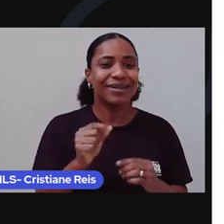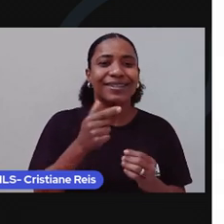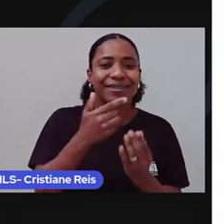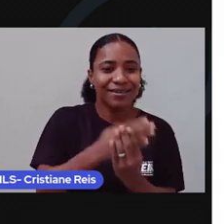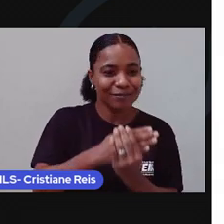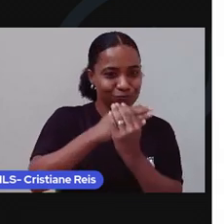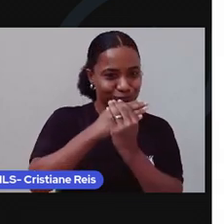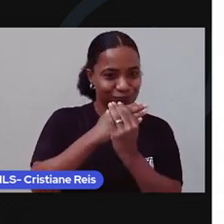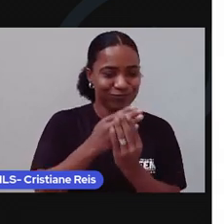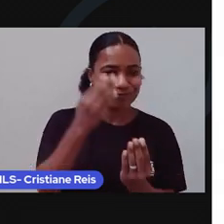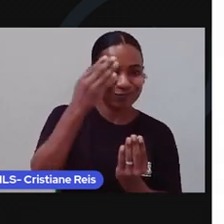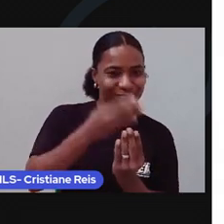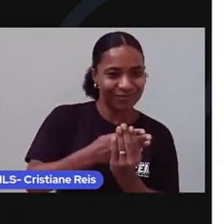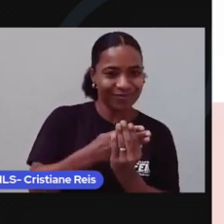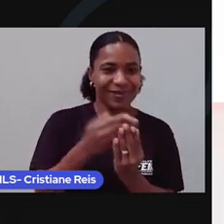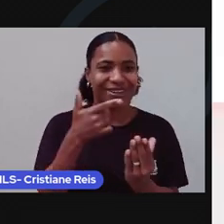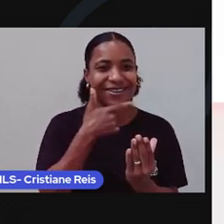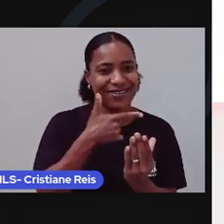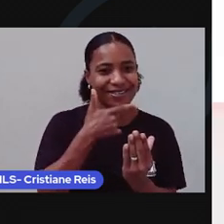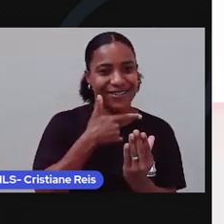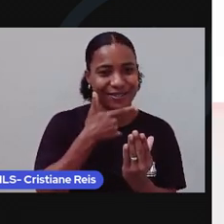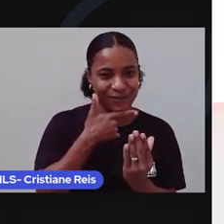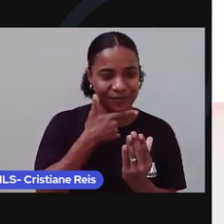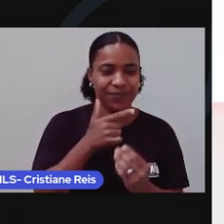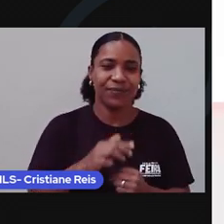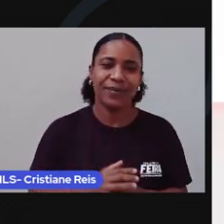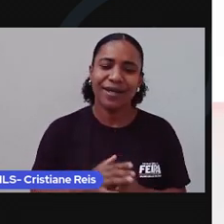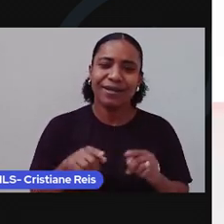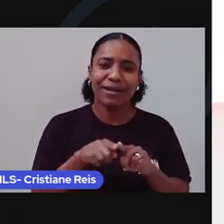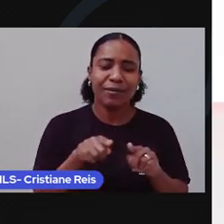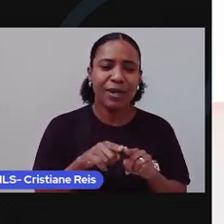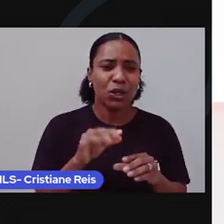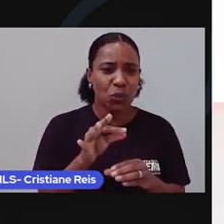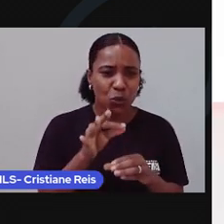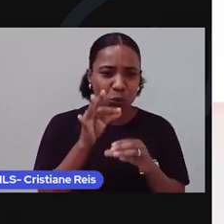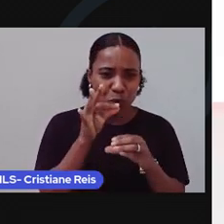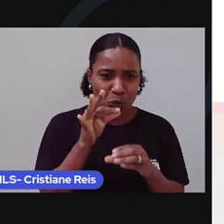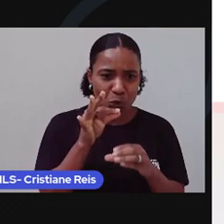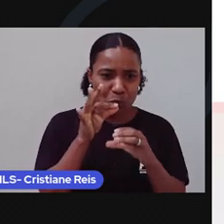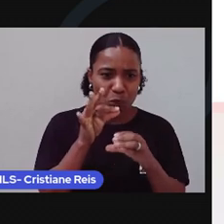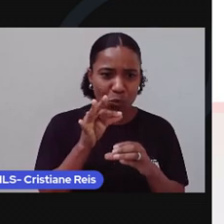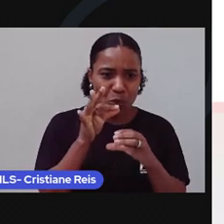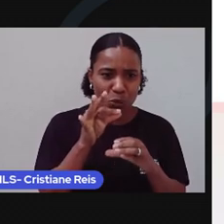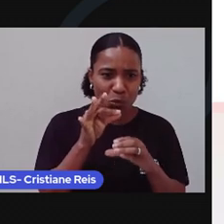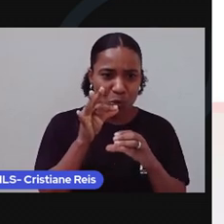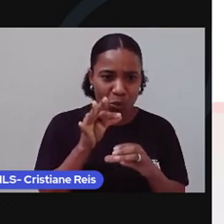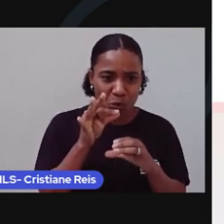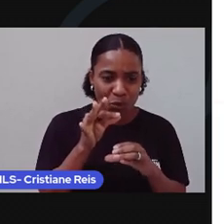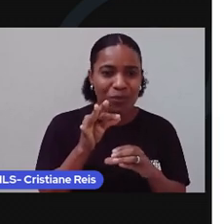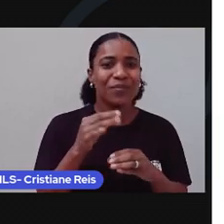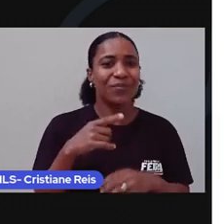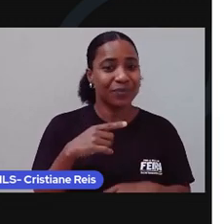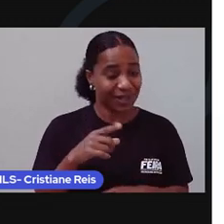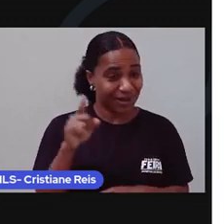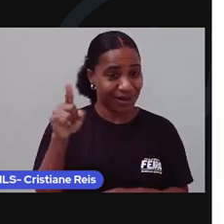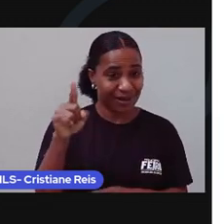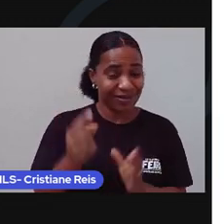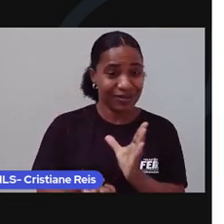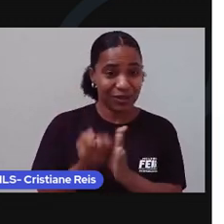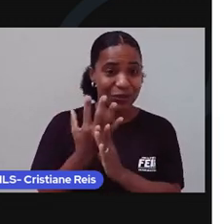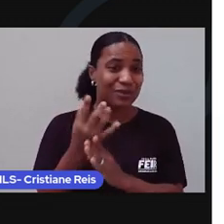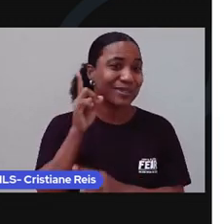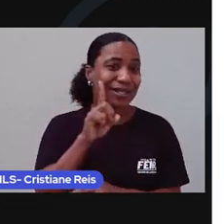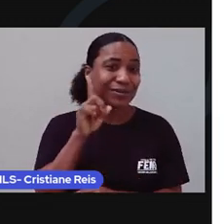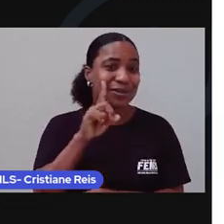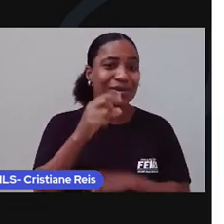é o queijo. E o milkshake? Sabia que essa bebida foi inventada nos Estados Unidos em meados da década